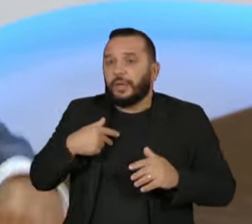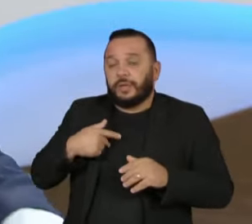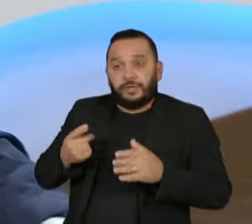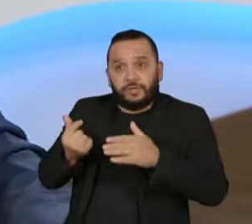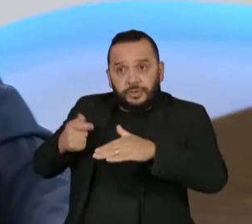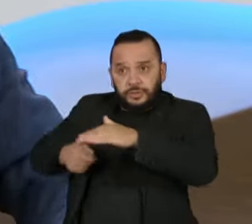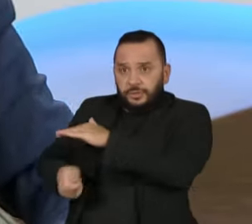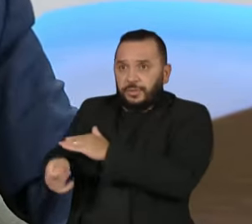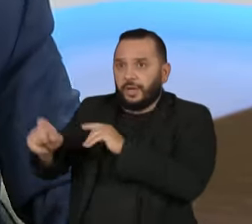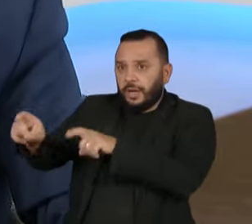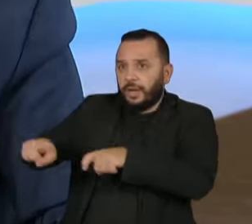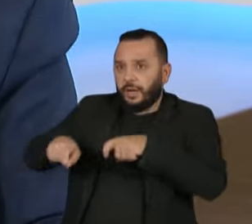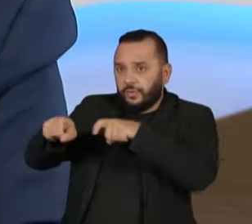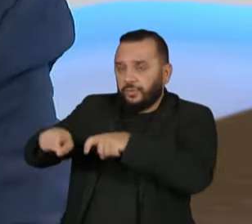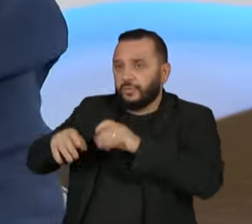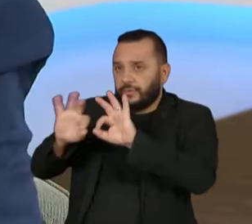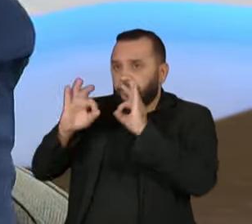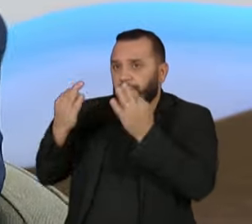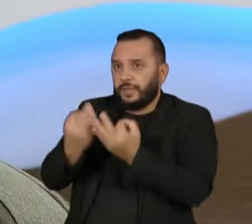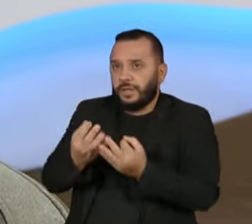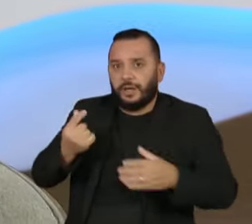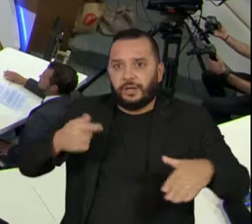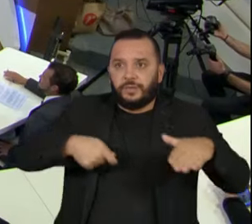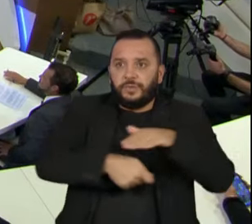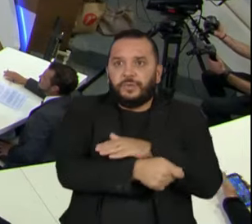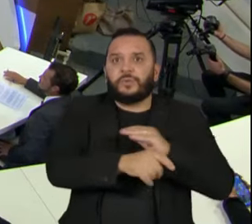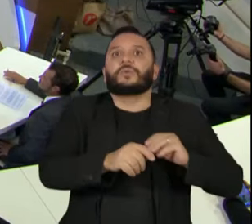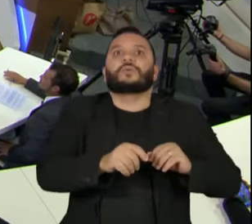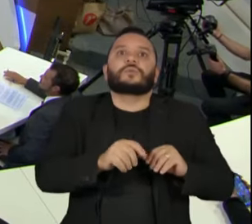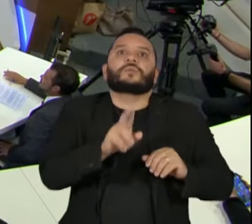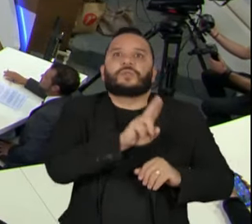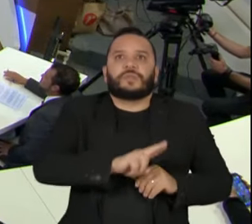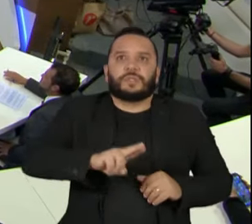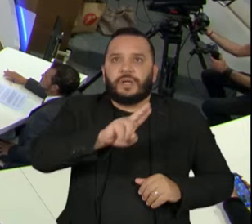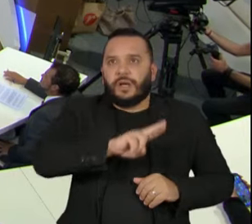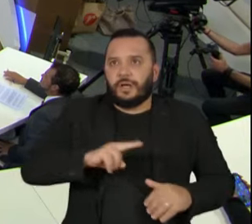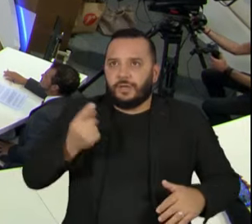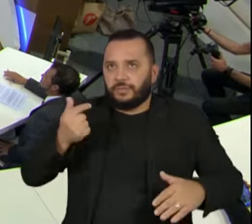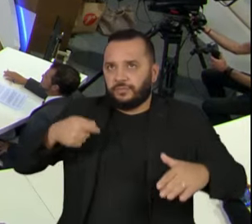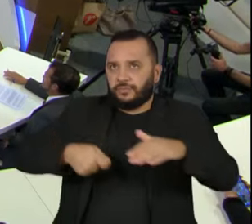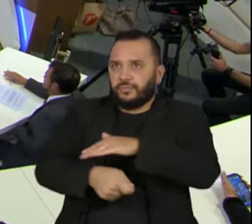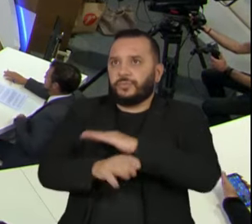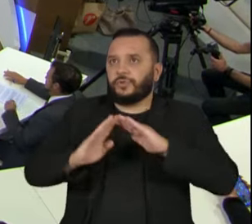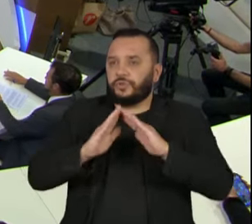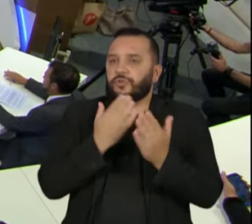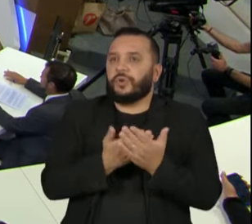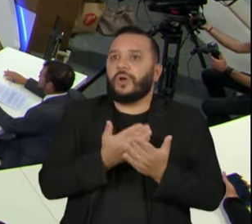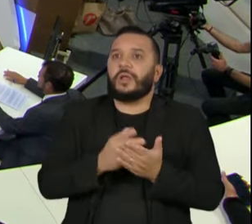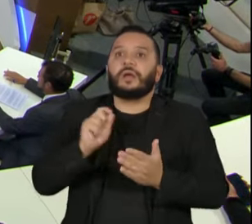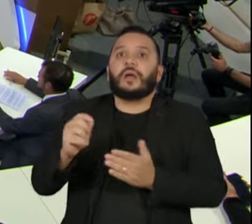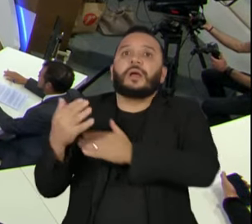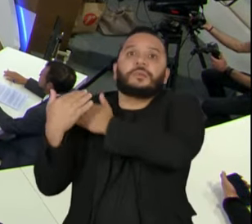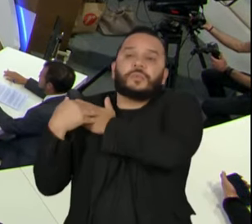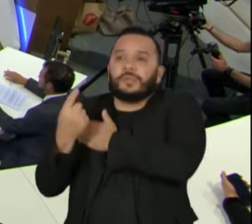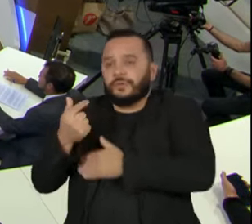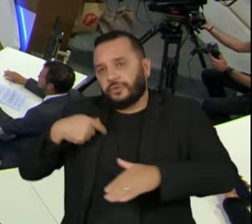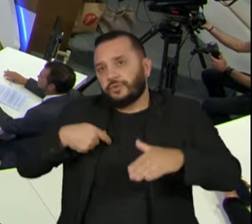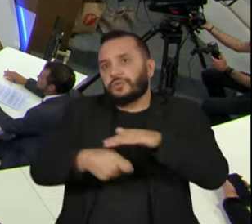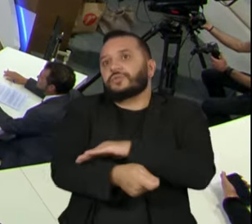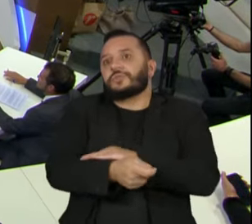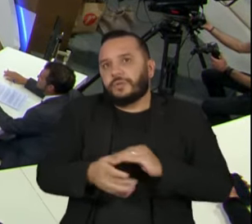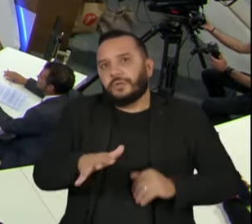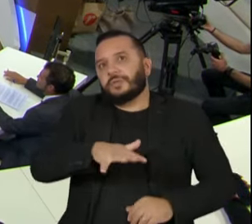para equipamentos, para as universidades, para a escola. Ou seja, quem bota dinheiro para essas áreas, vai